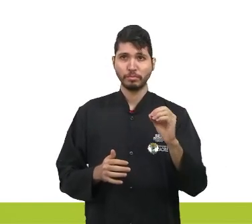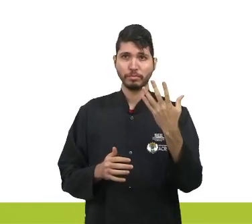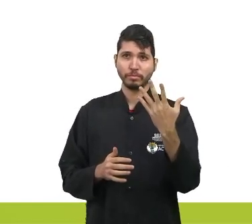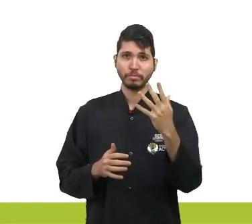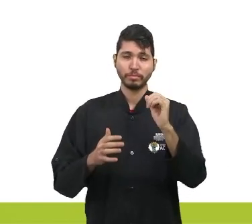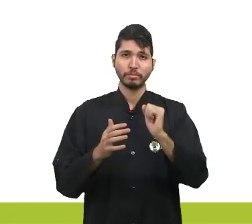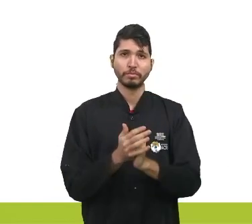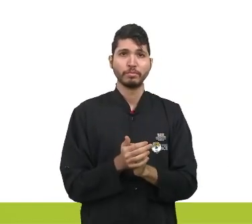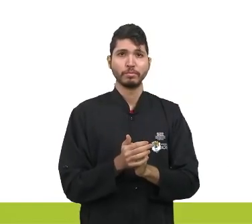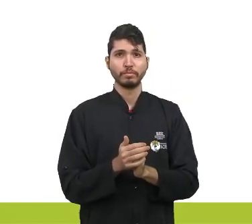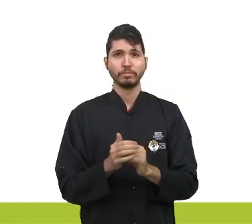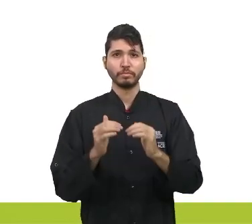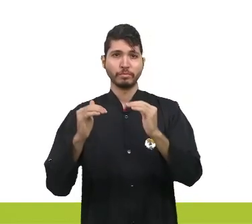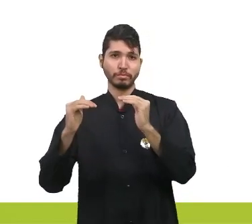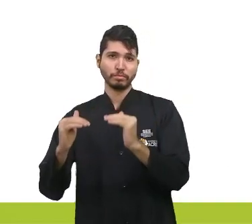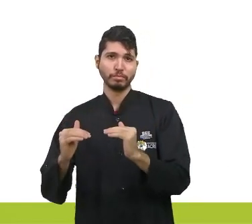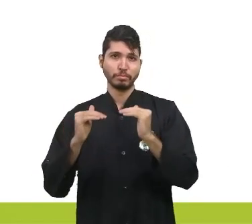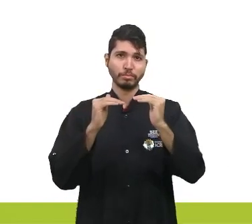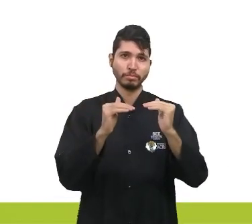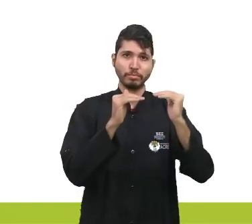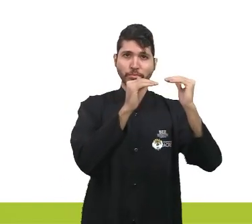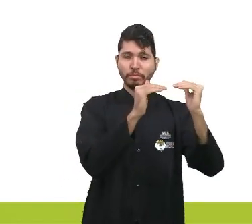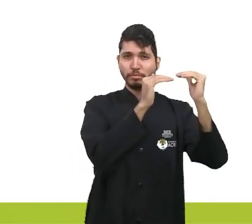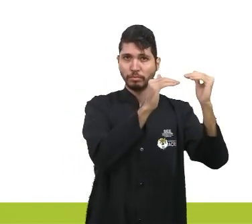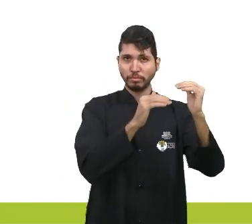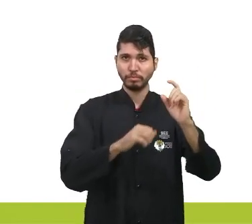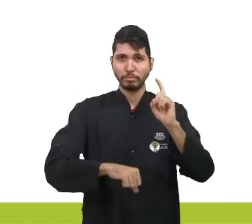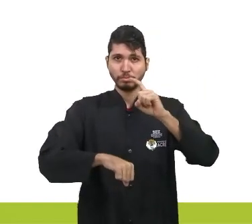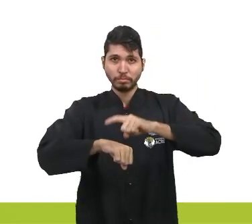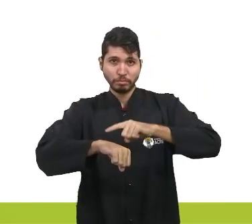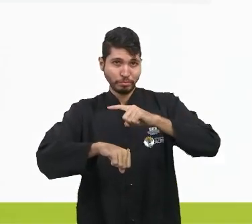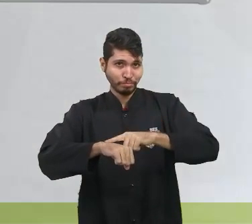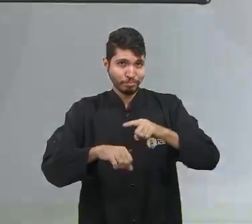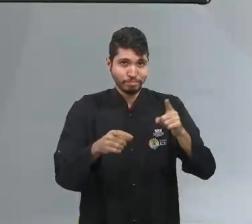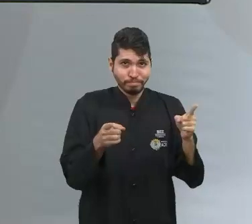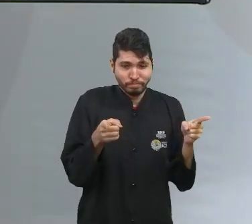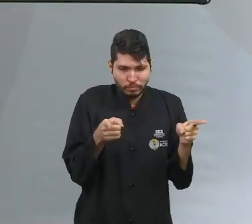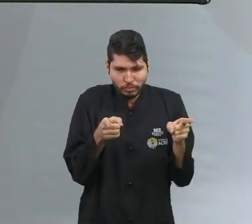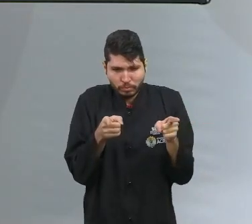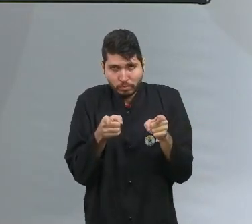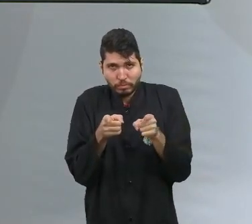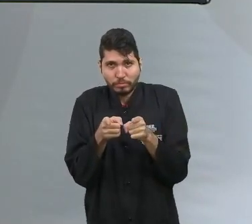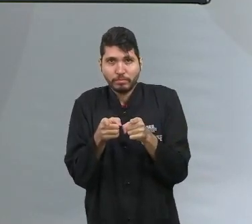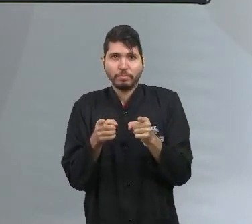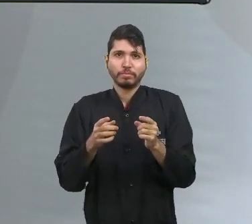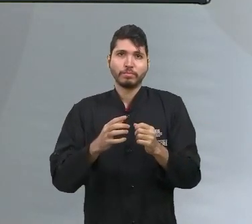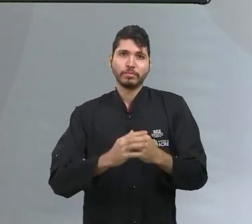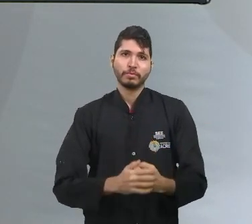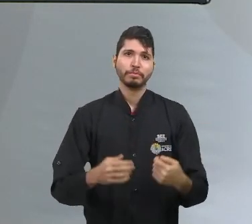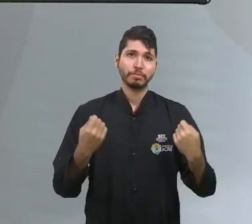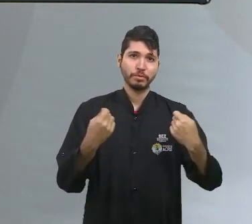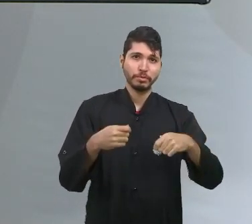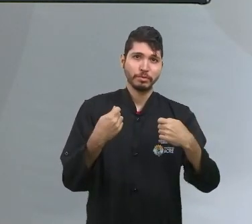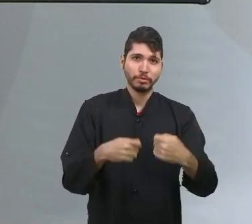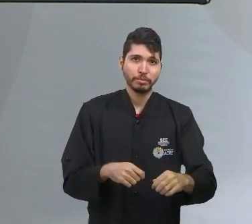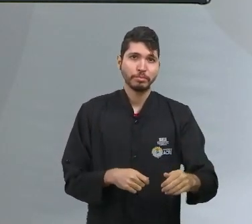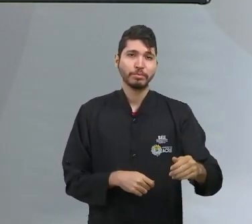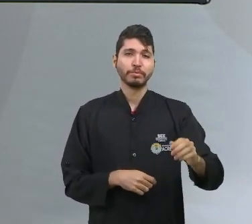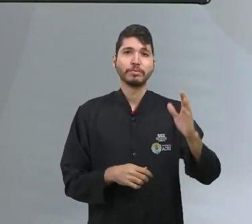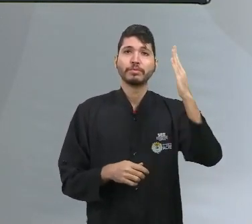a outra em períodos surpreendentemente curtos. Então, nós temos que entender o seguinte,